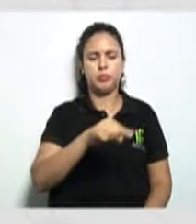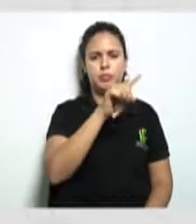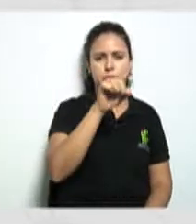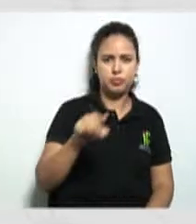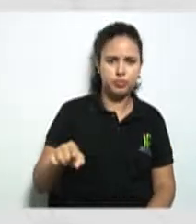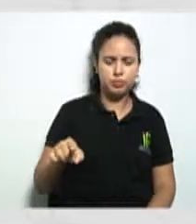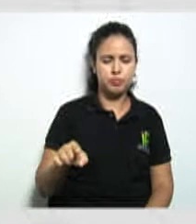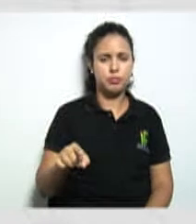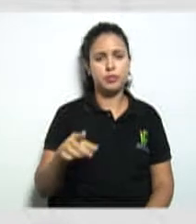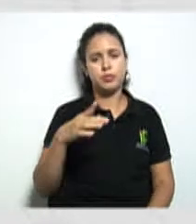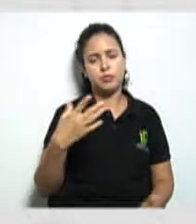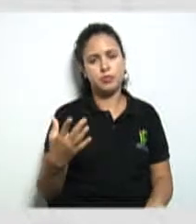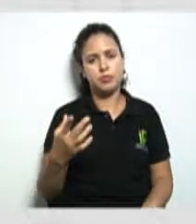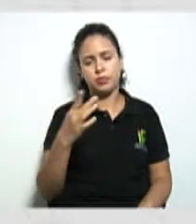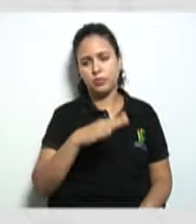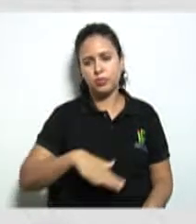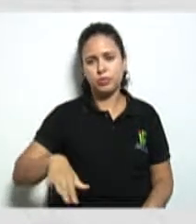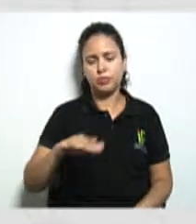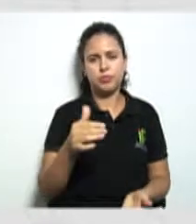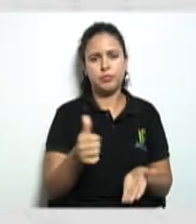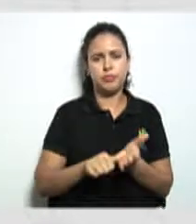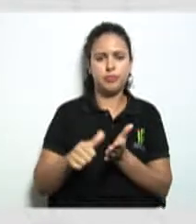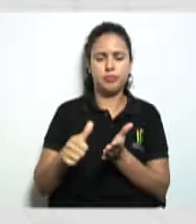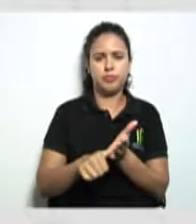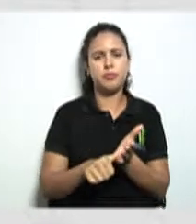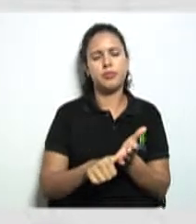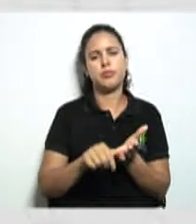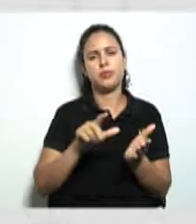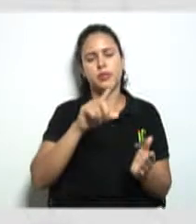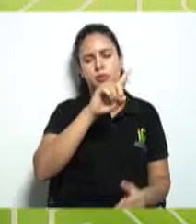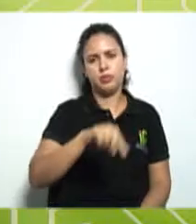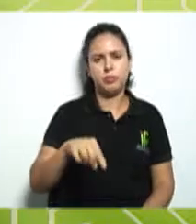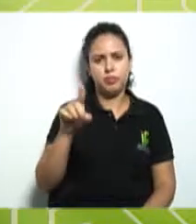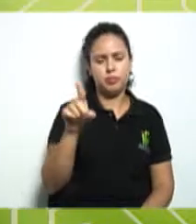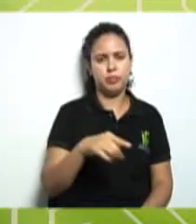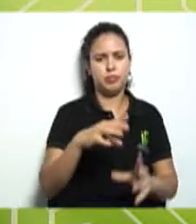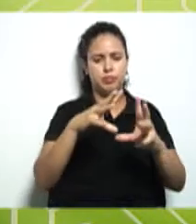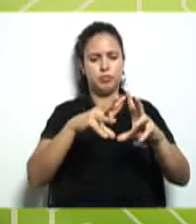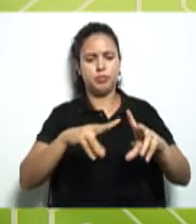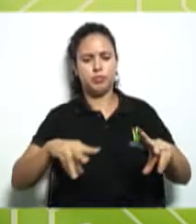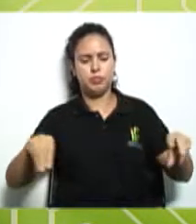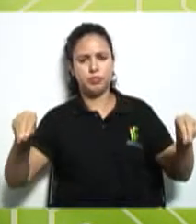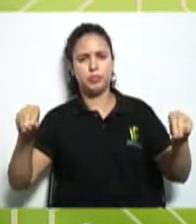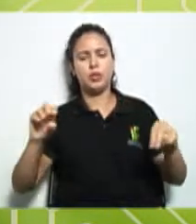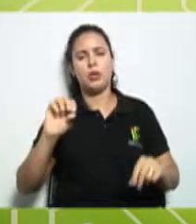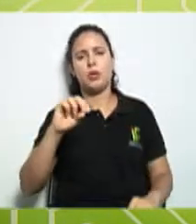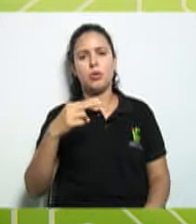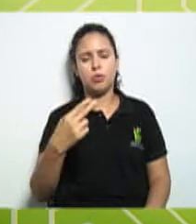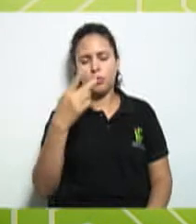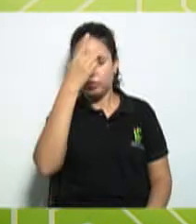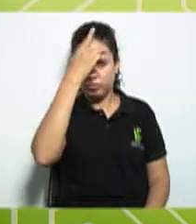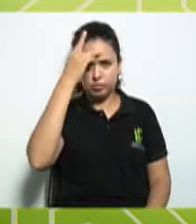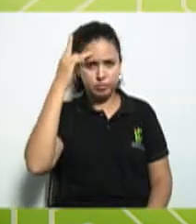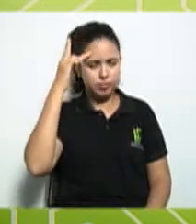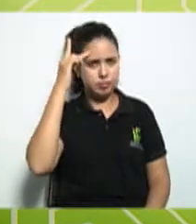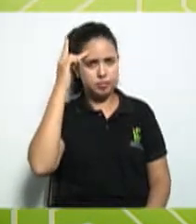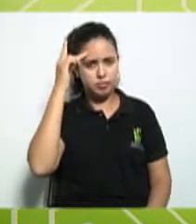será excluído ou aqui no caso de falecimento né então